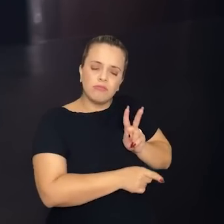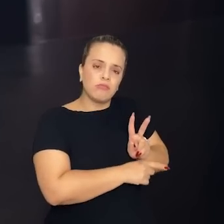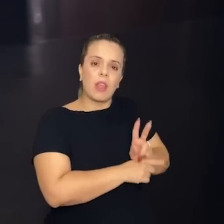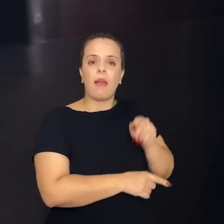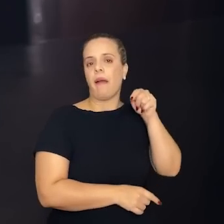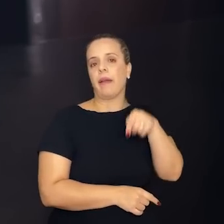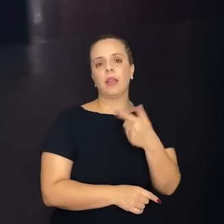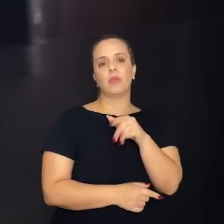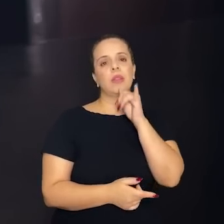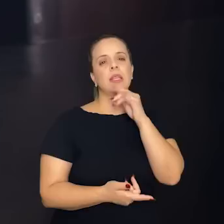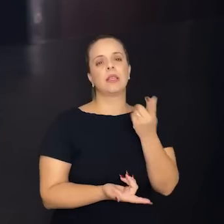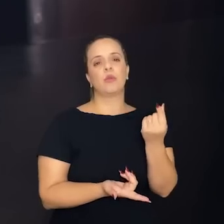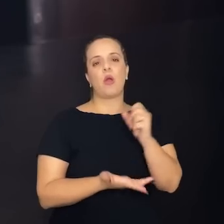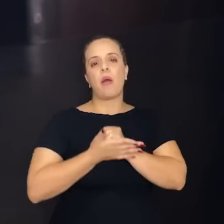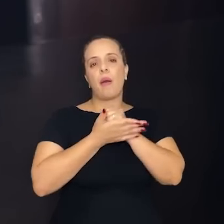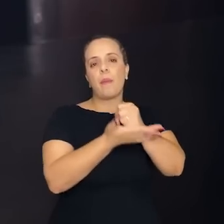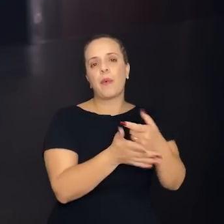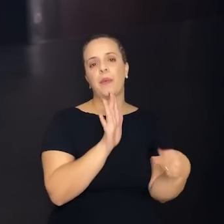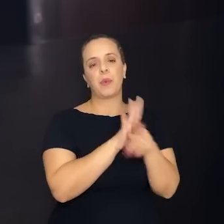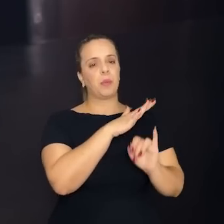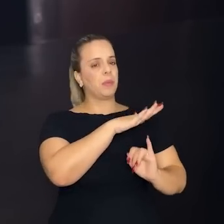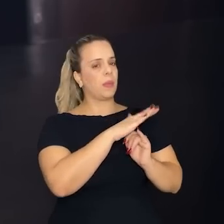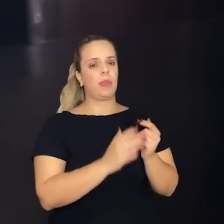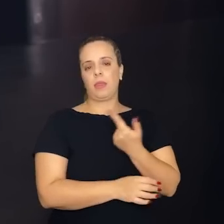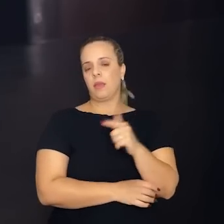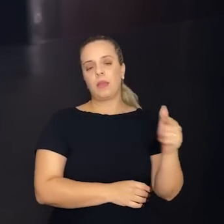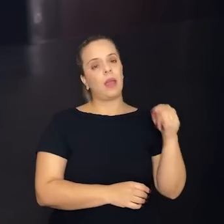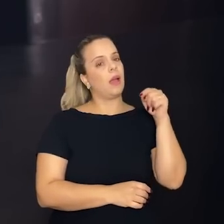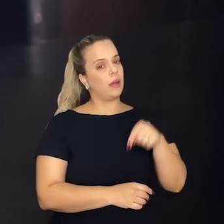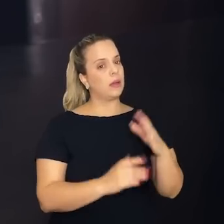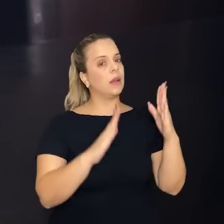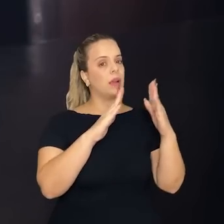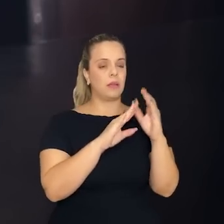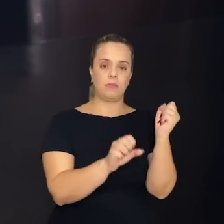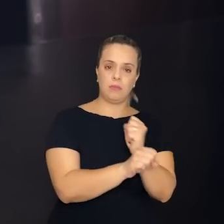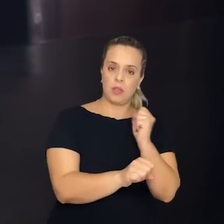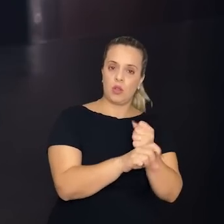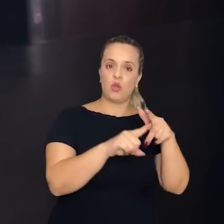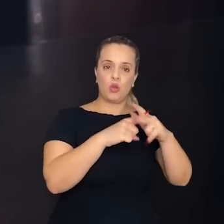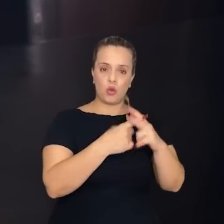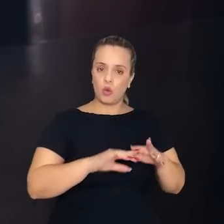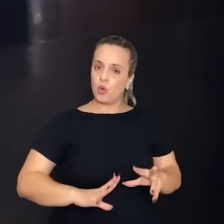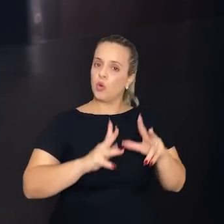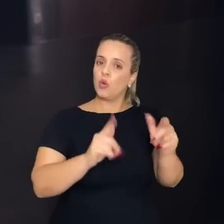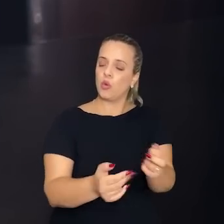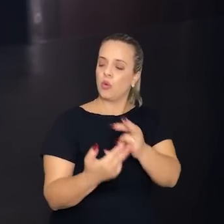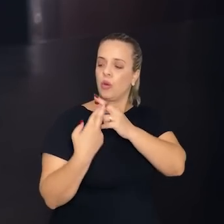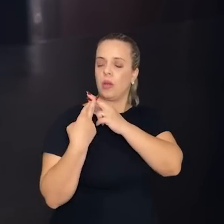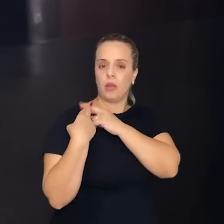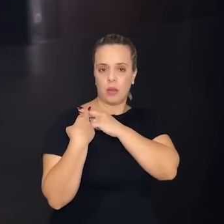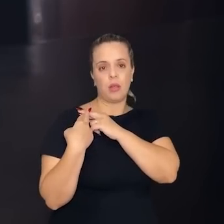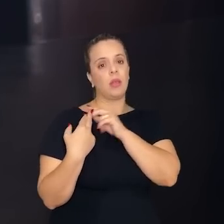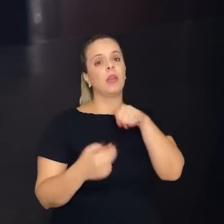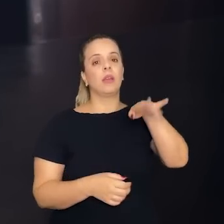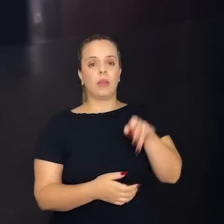apoios institucionais, já que as reformas, as despesas, todas caem na conta